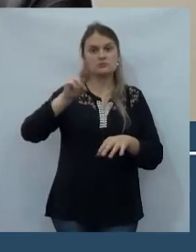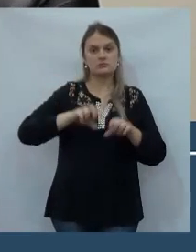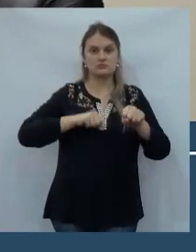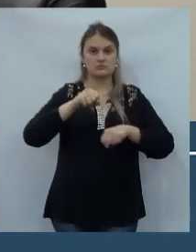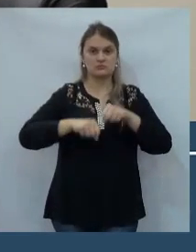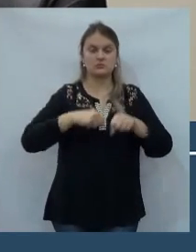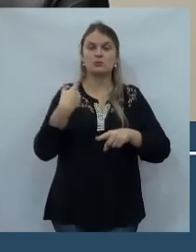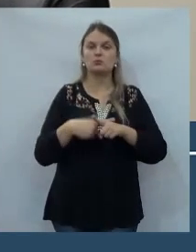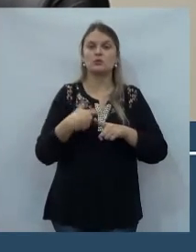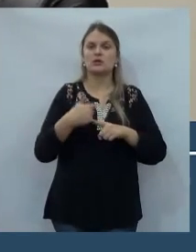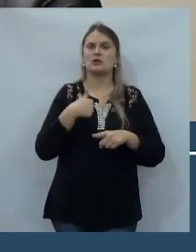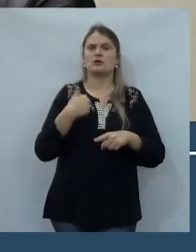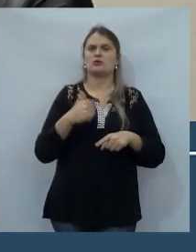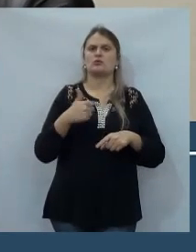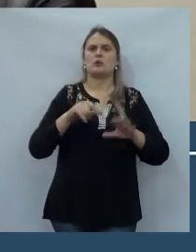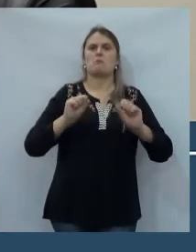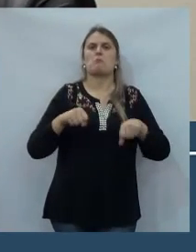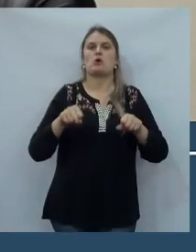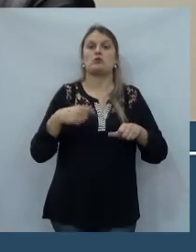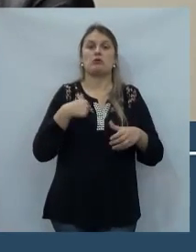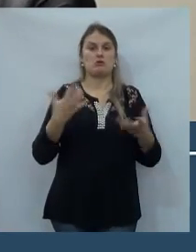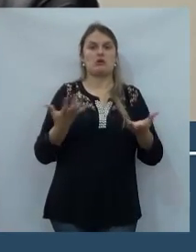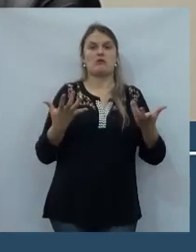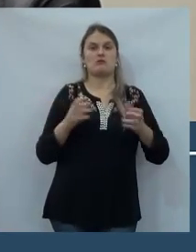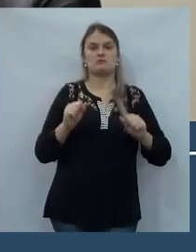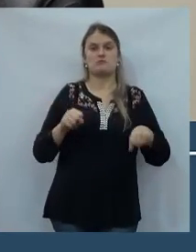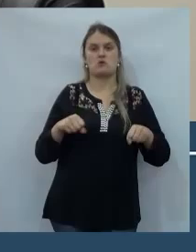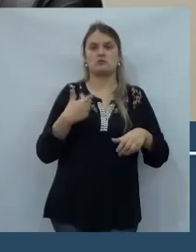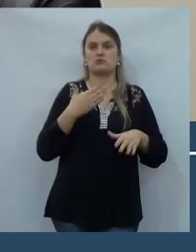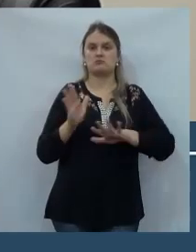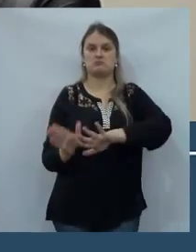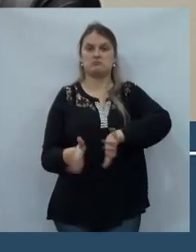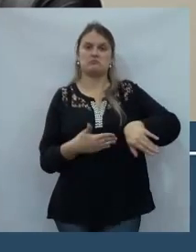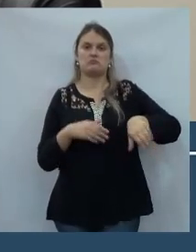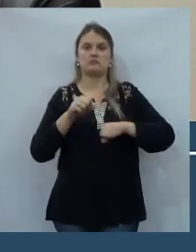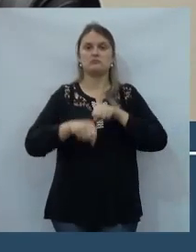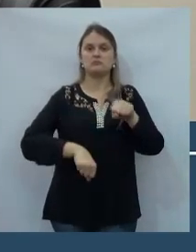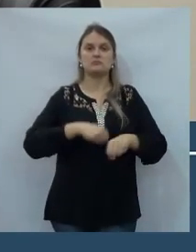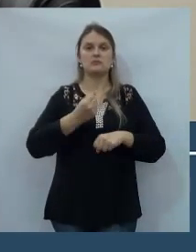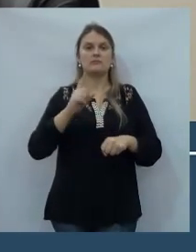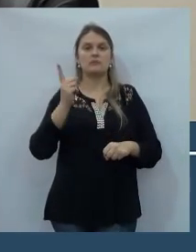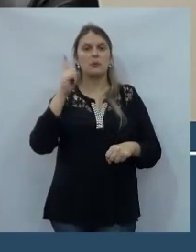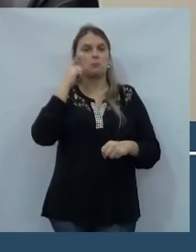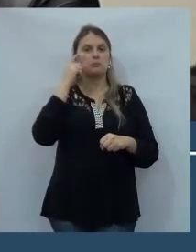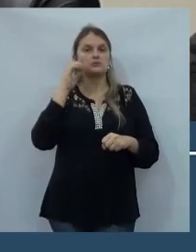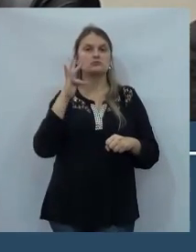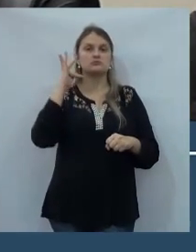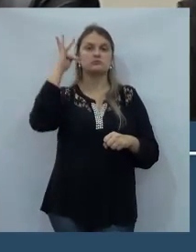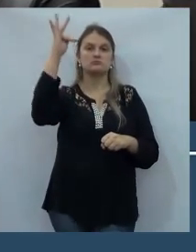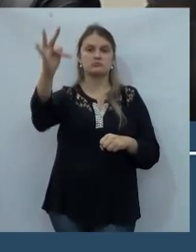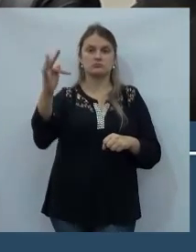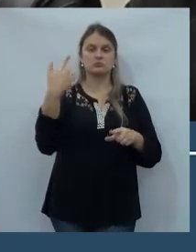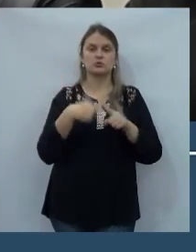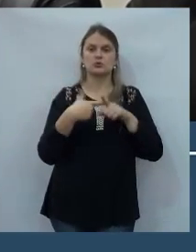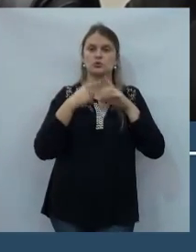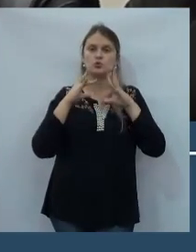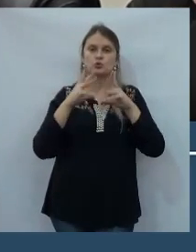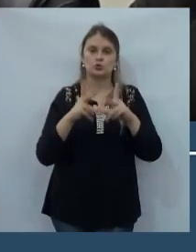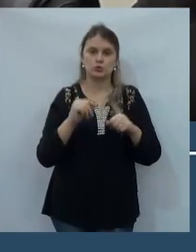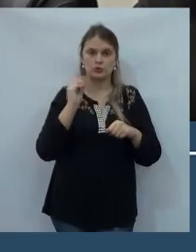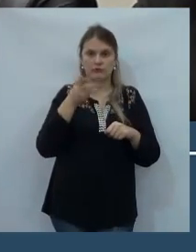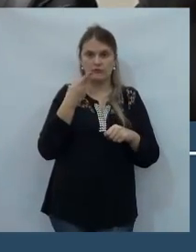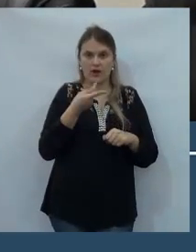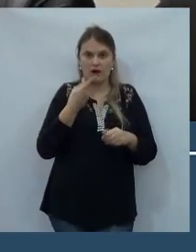Por que eu não vou ter uma motocicleta se eu posso ter? Só que não pensou no futuro, justamente em tudo que nós estamos falando agora.